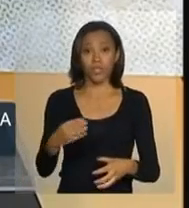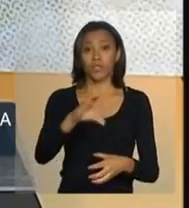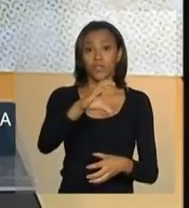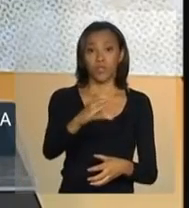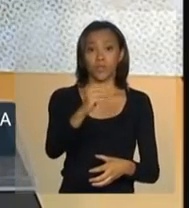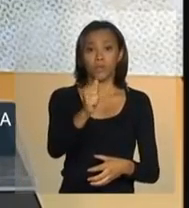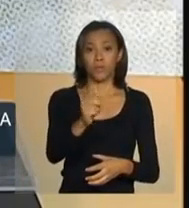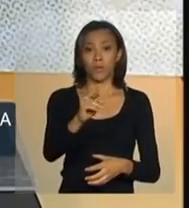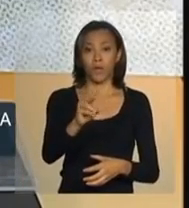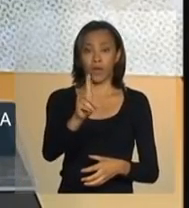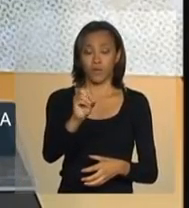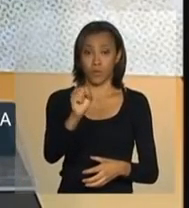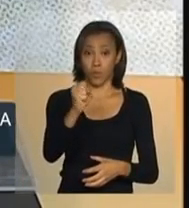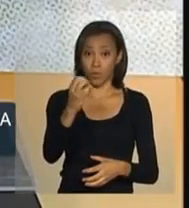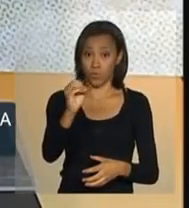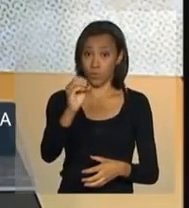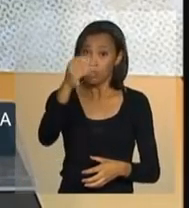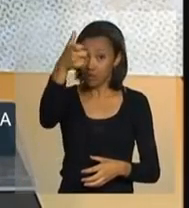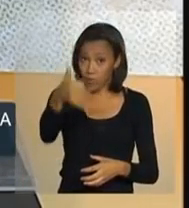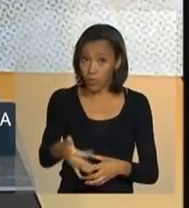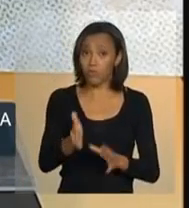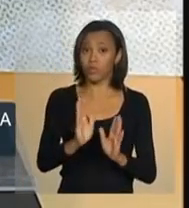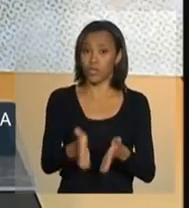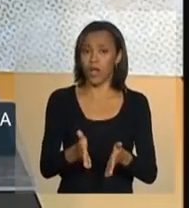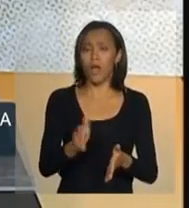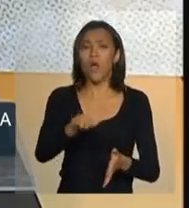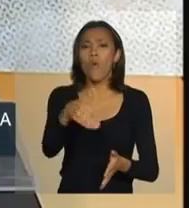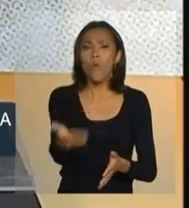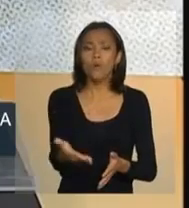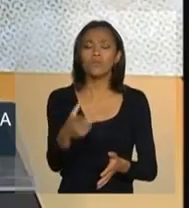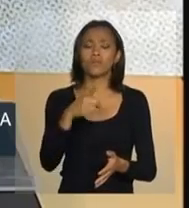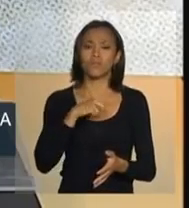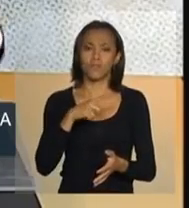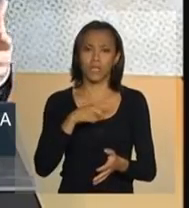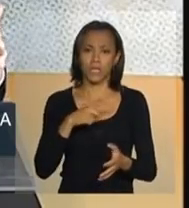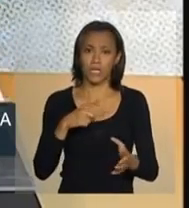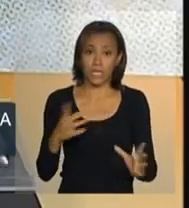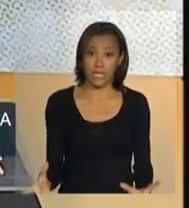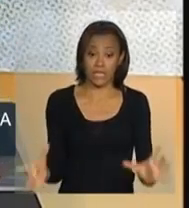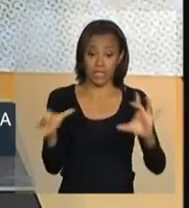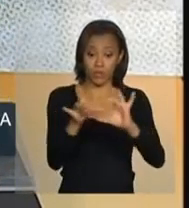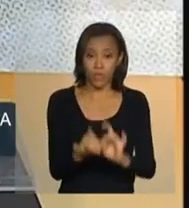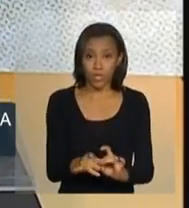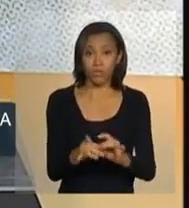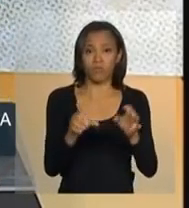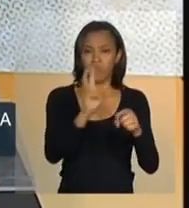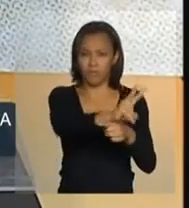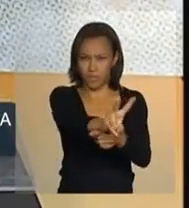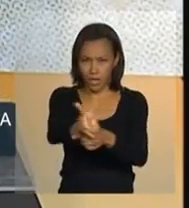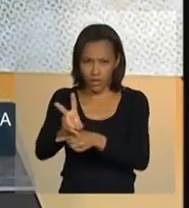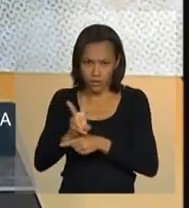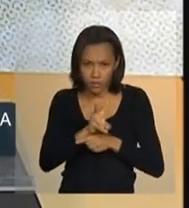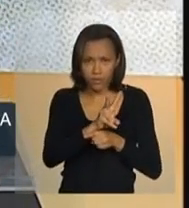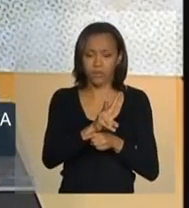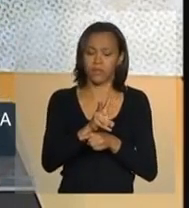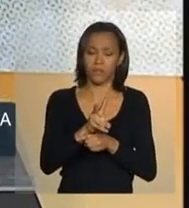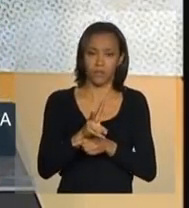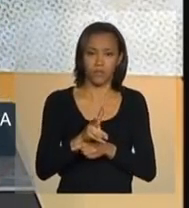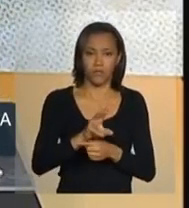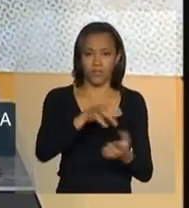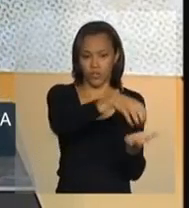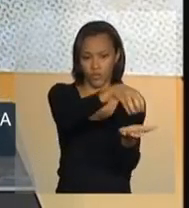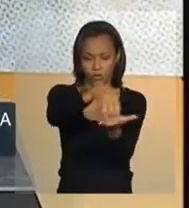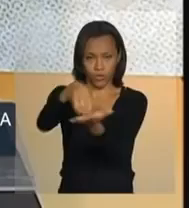aqui muito bem, é que, quando há essa convergência da fiscalização com a ação de